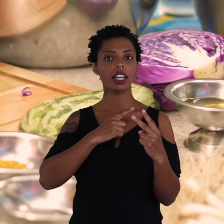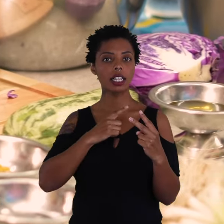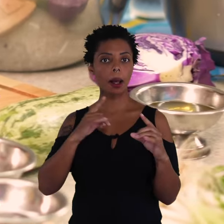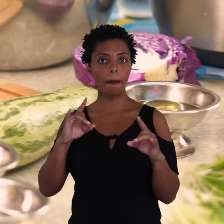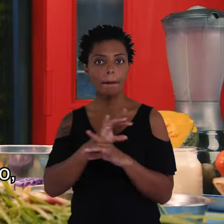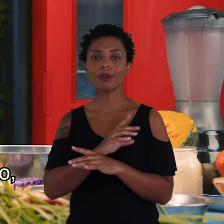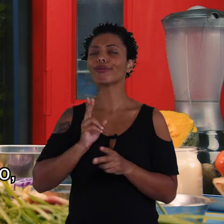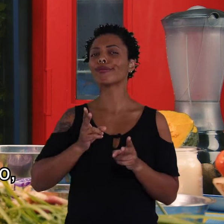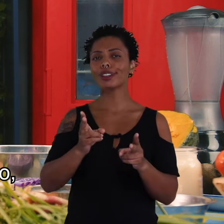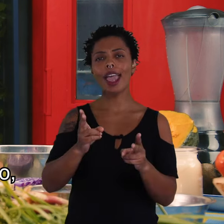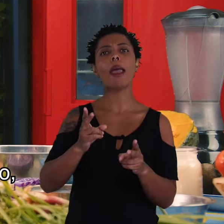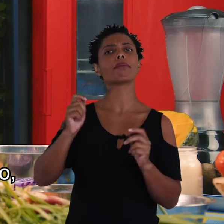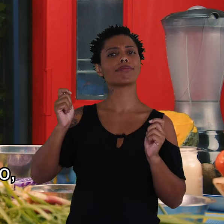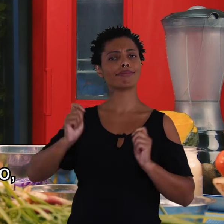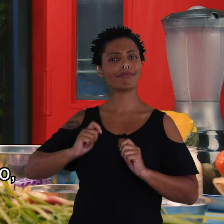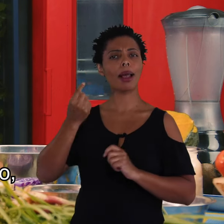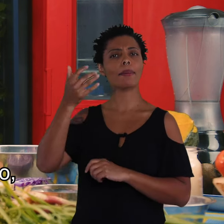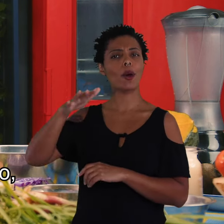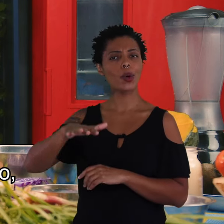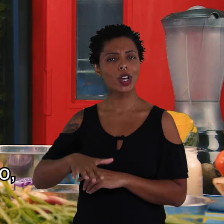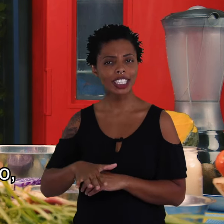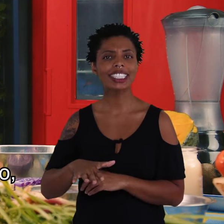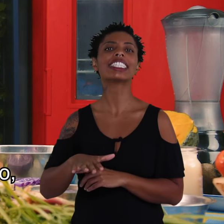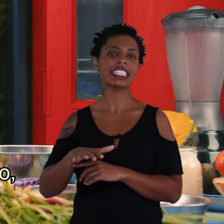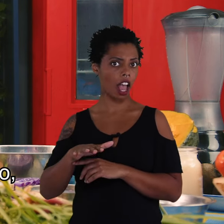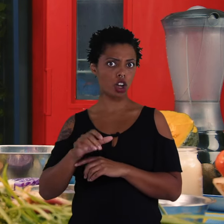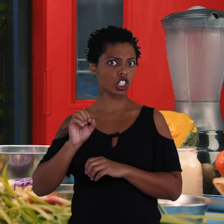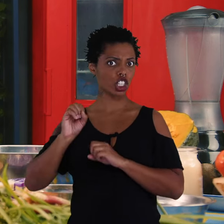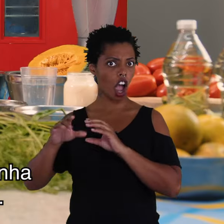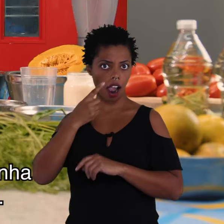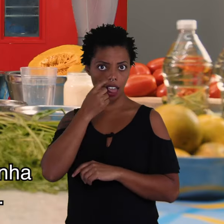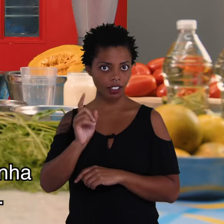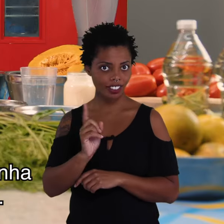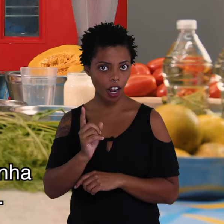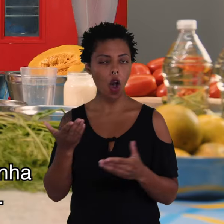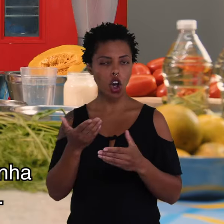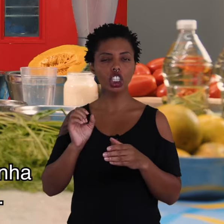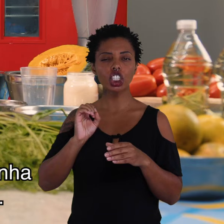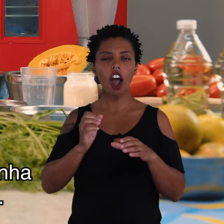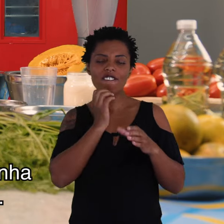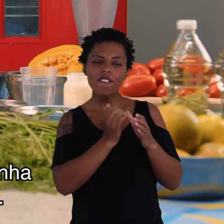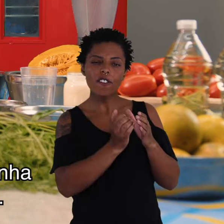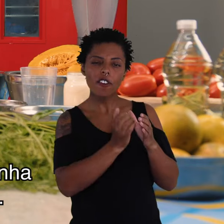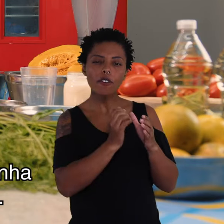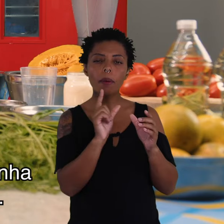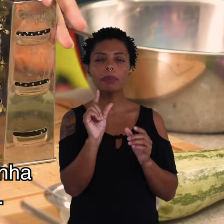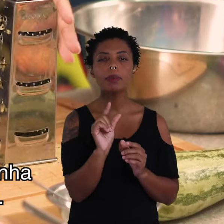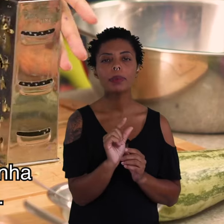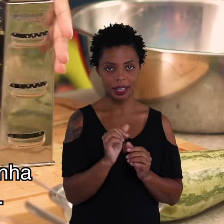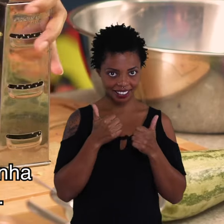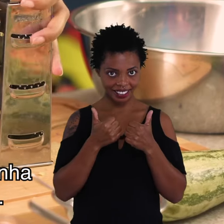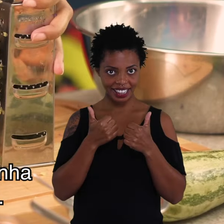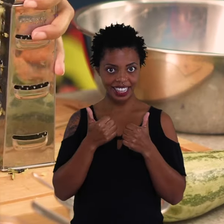ano todo, que vira e mexe tem promoção, não vamos jogar fora. Hoje a gente vai dar uma raladinha só para ela ficar